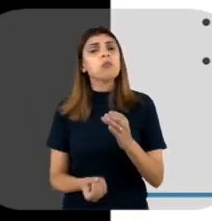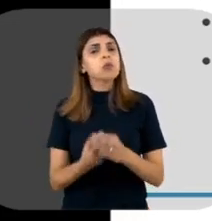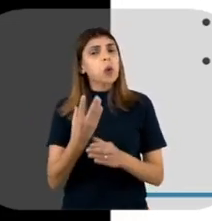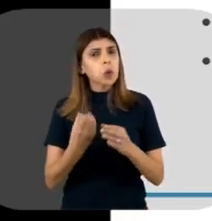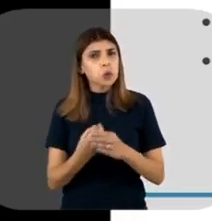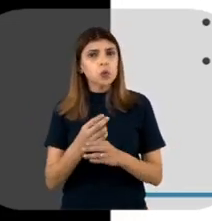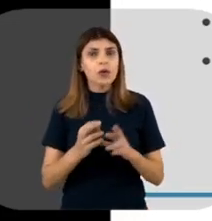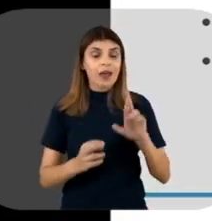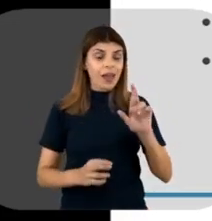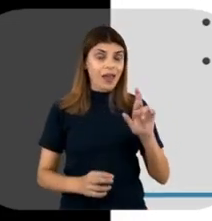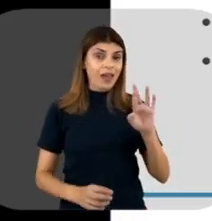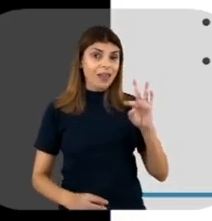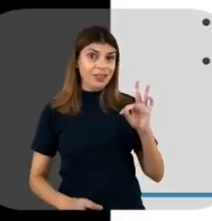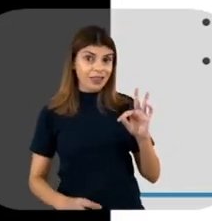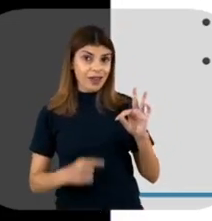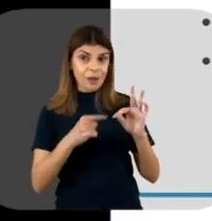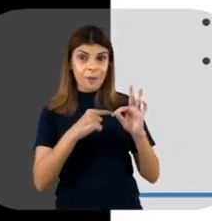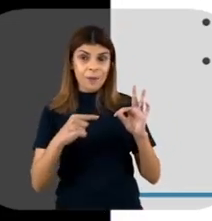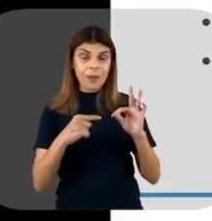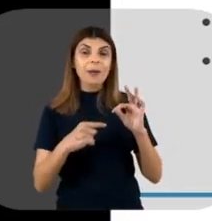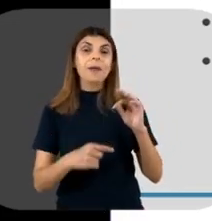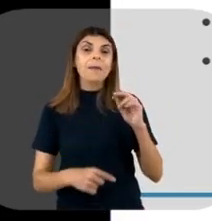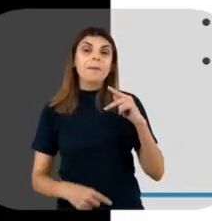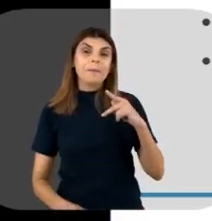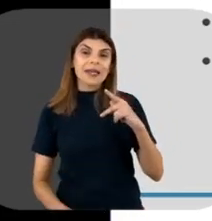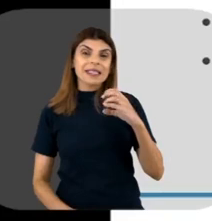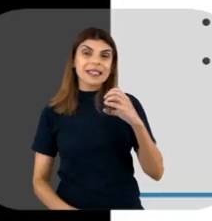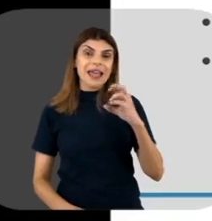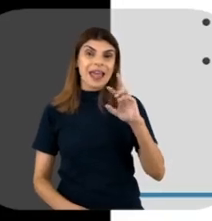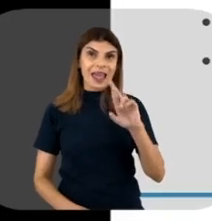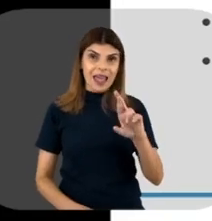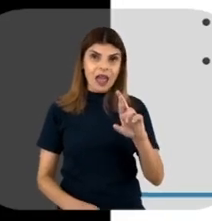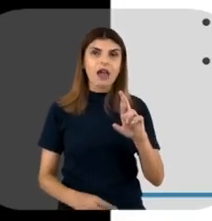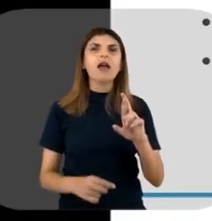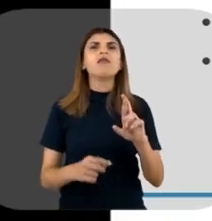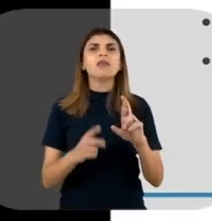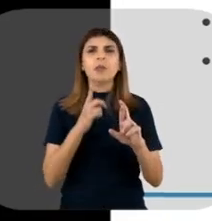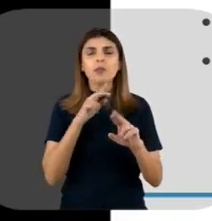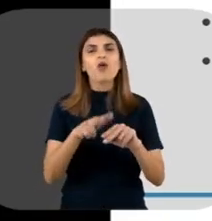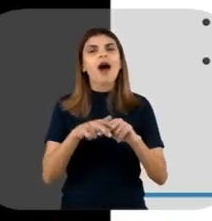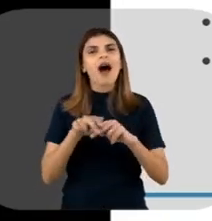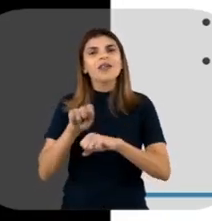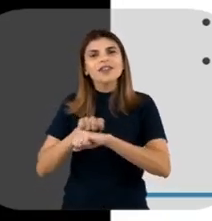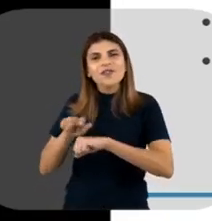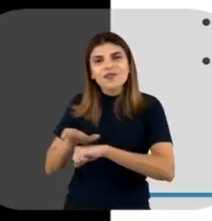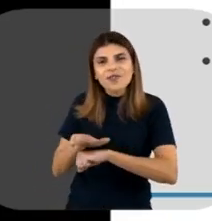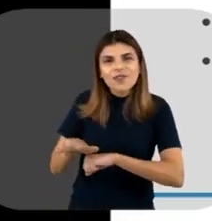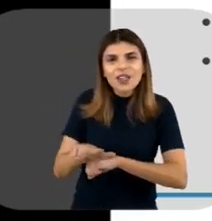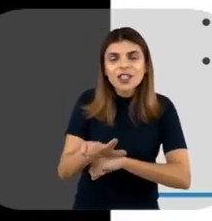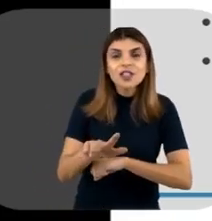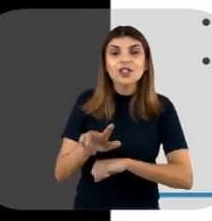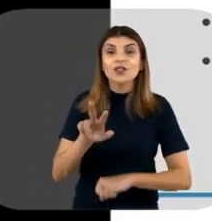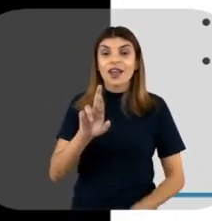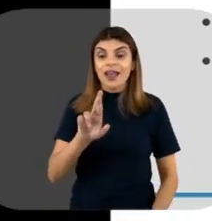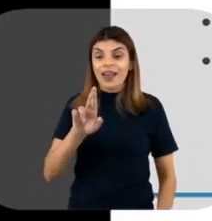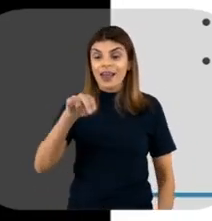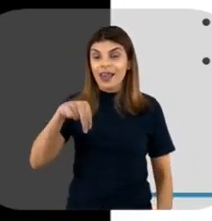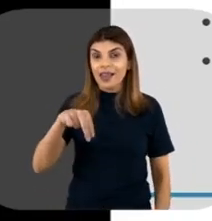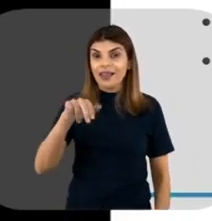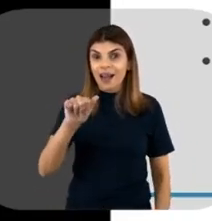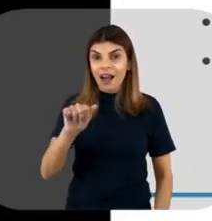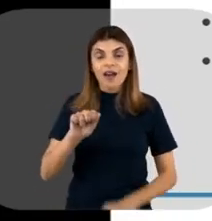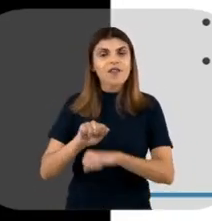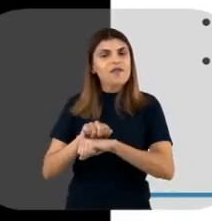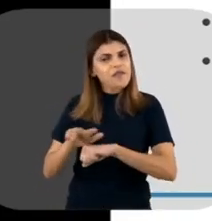partir de RT-PCR, né? Onde você vai obter um CDNA, que é um DNA complementar. Então, por exemplo, vírus de RNA,